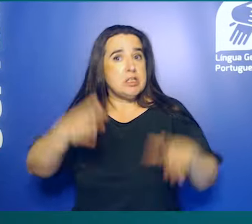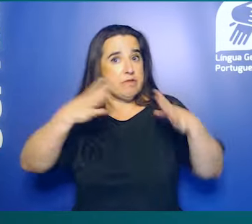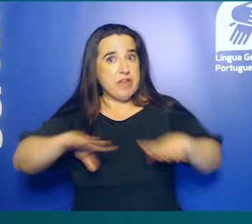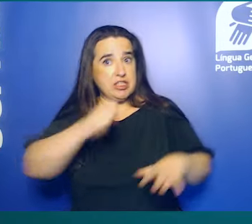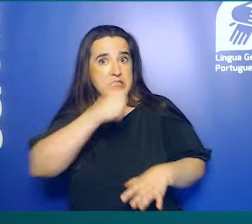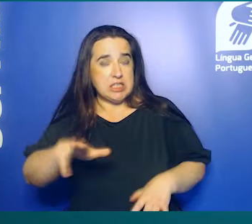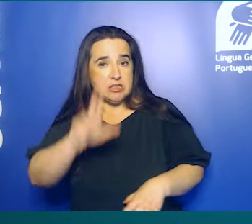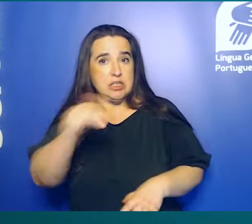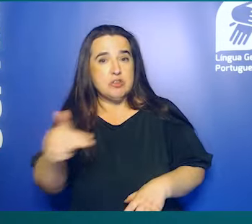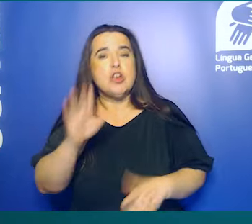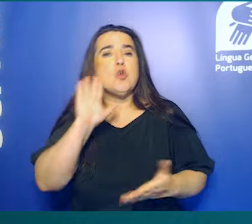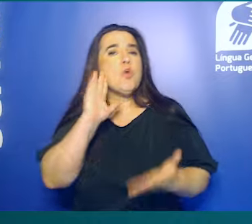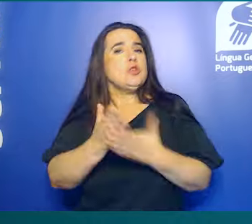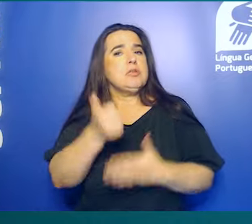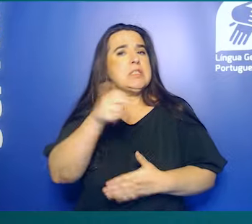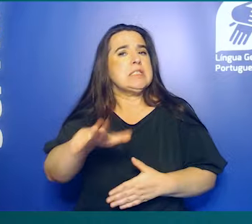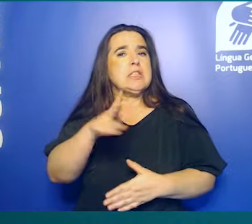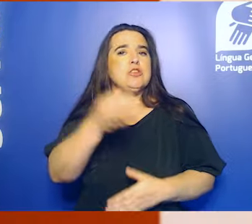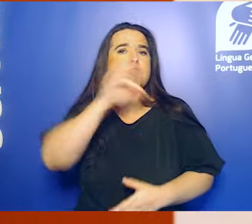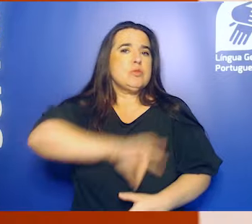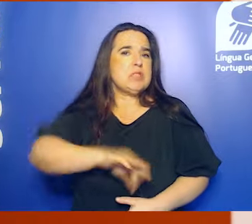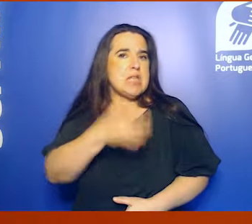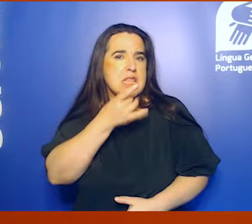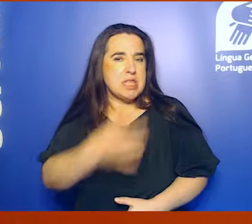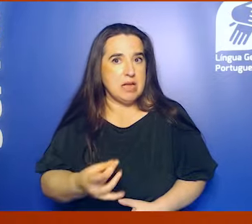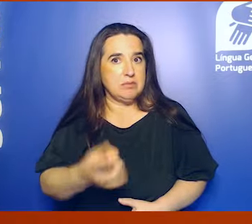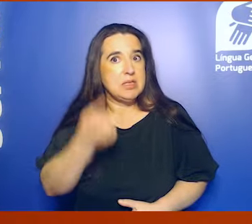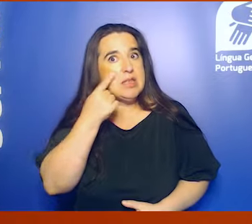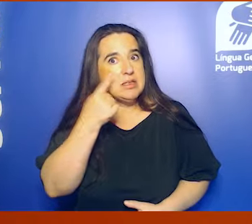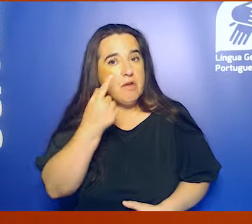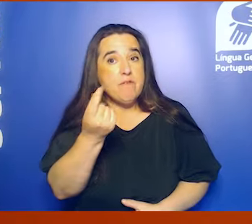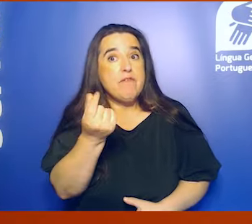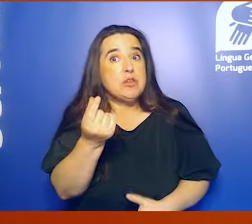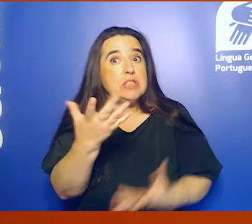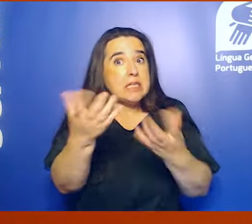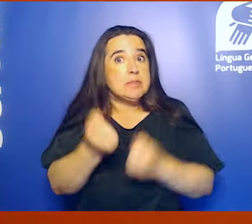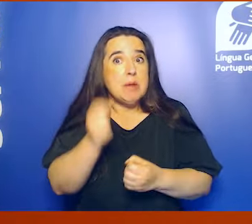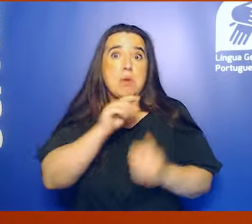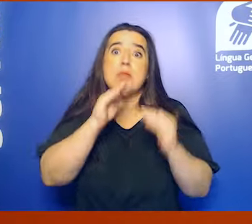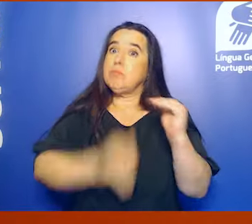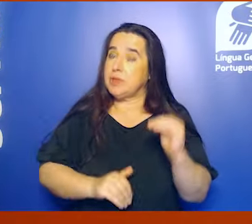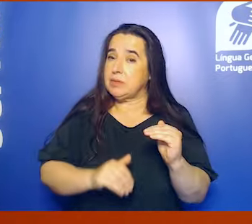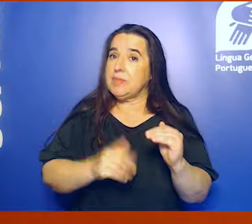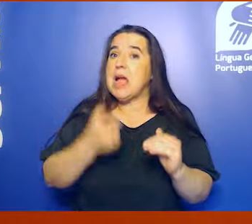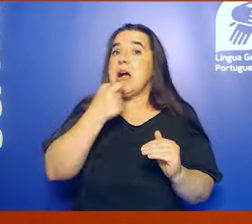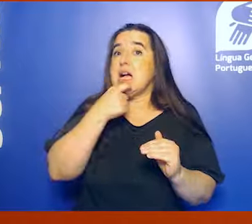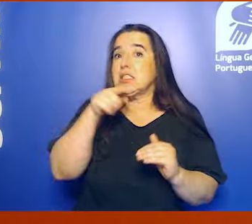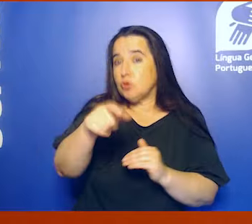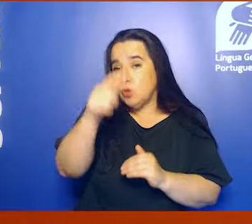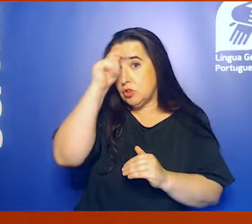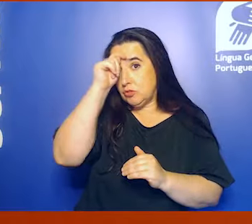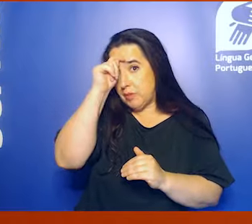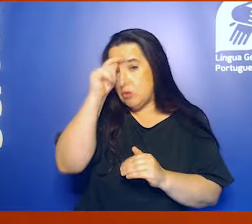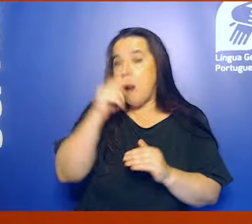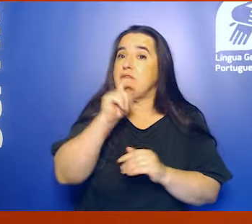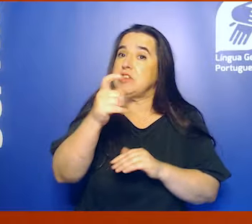e os últimos 500 euros de subsídio de Natal. Mas atenção! Os valores a receber podem ser inferiores. Se não tiver respeitado o